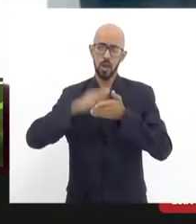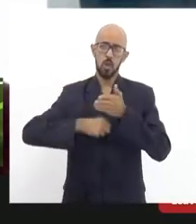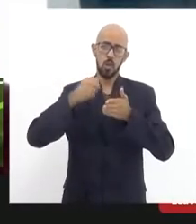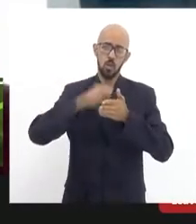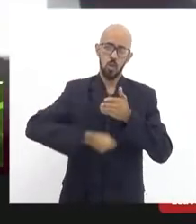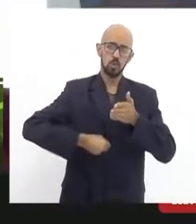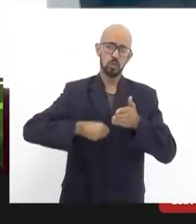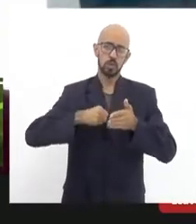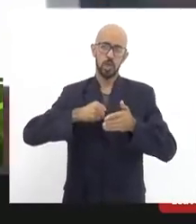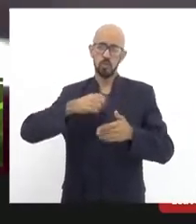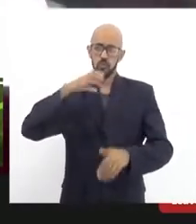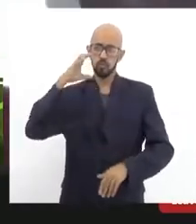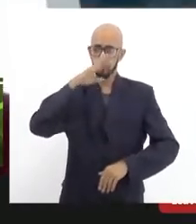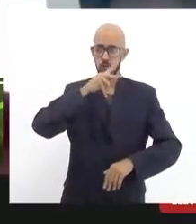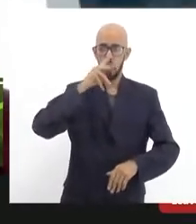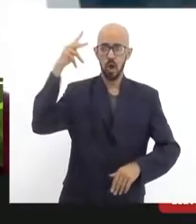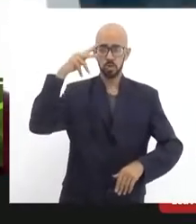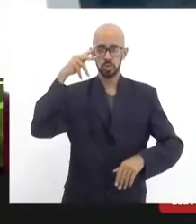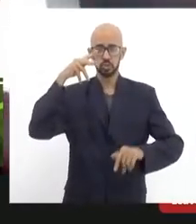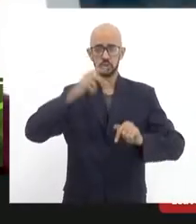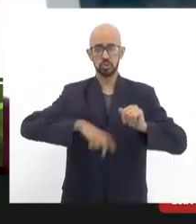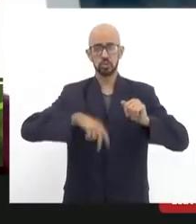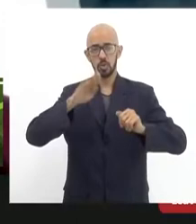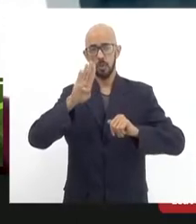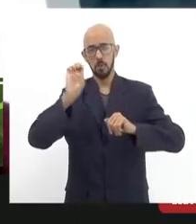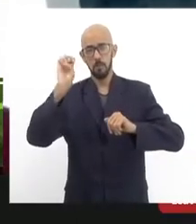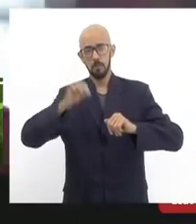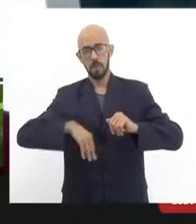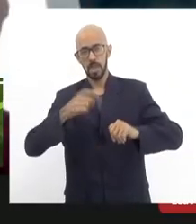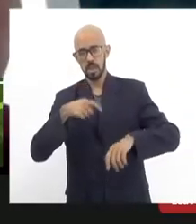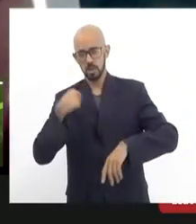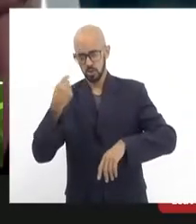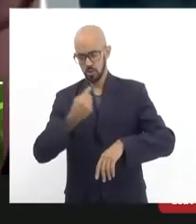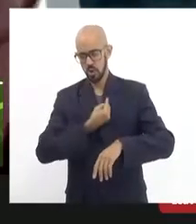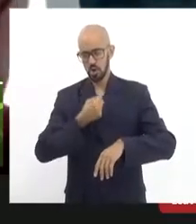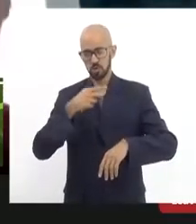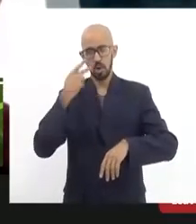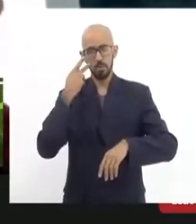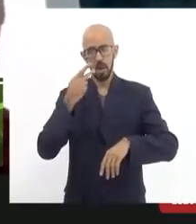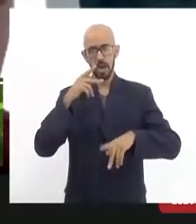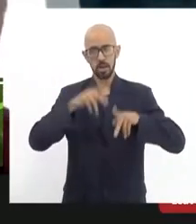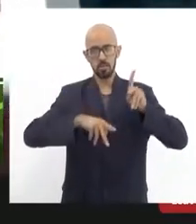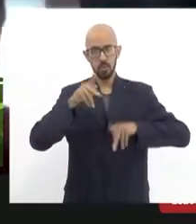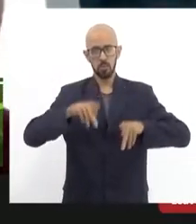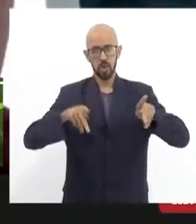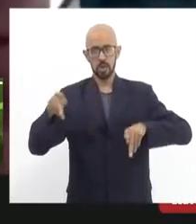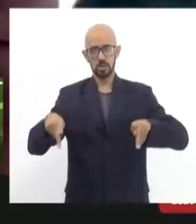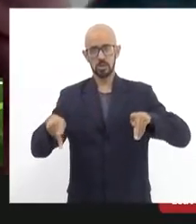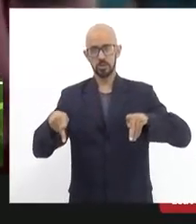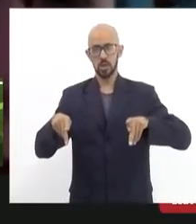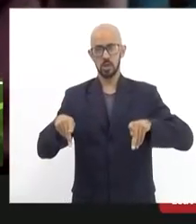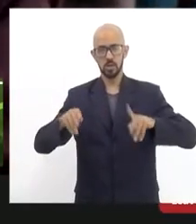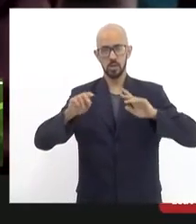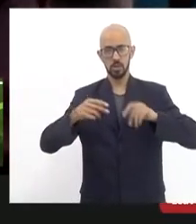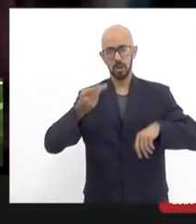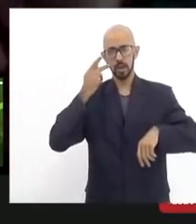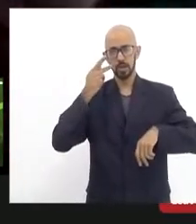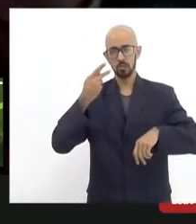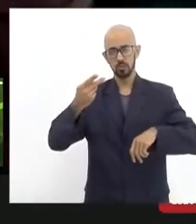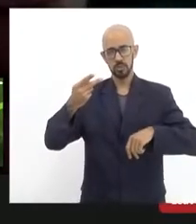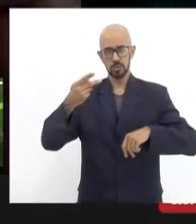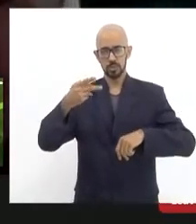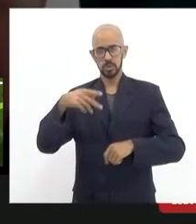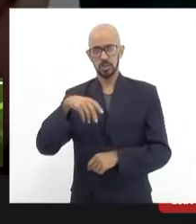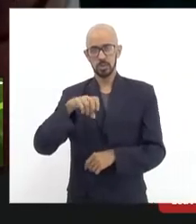ampla em defesa do bem comum e do bonde funcionando para a população vale dizer para quem visita Santa Tereza